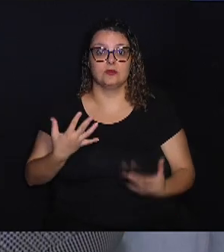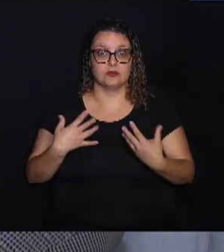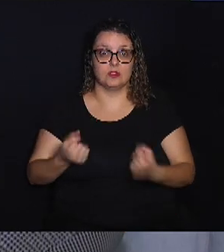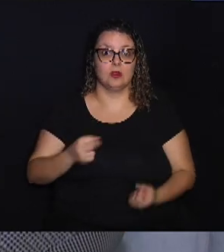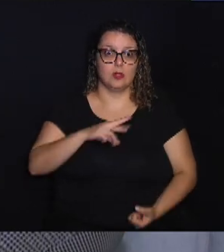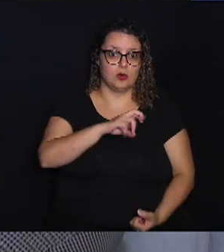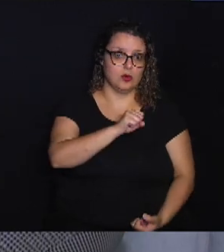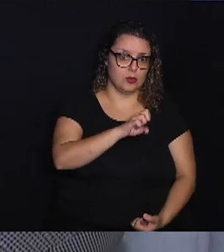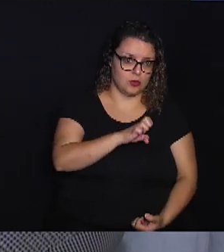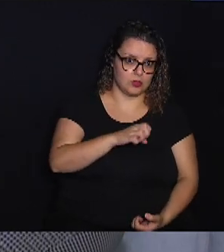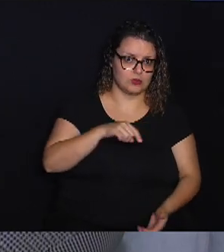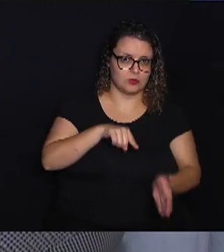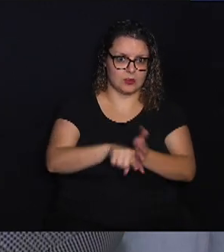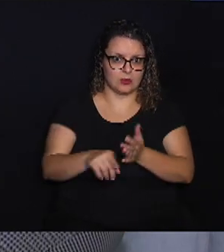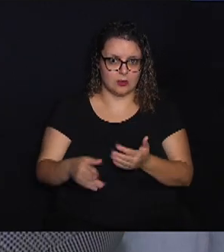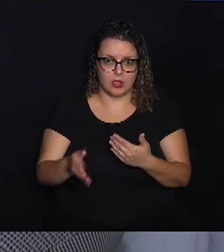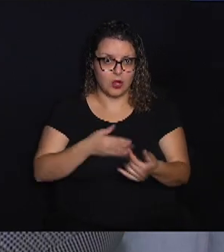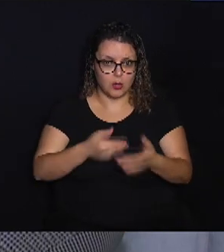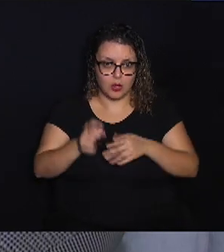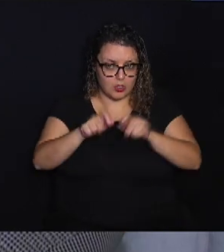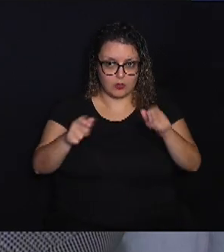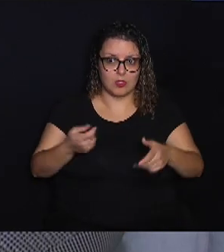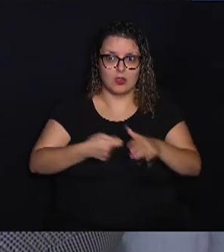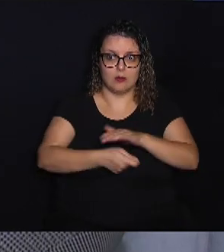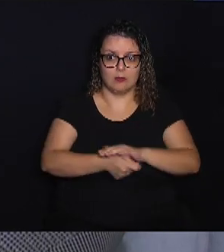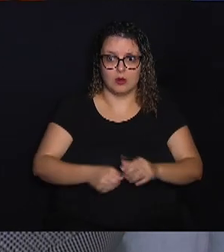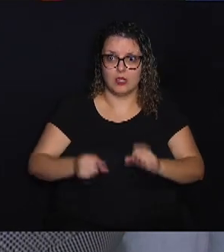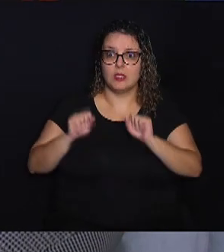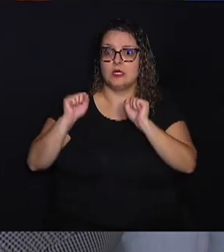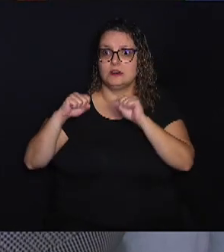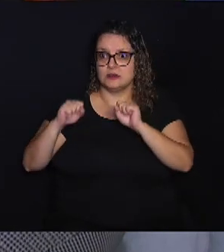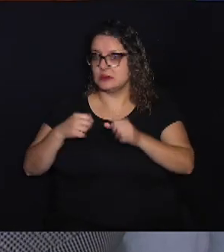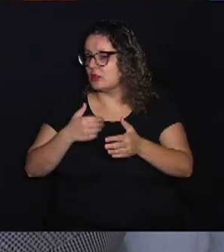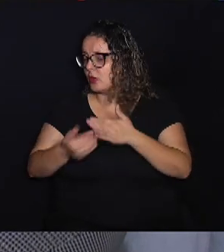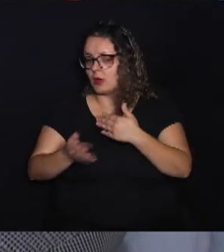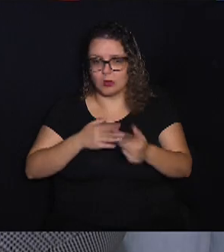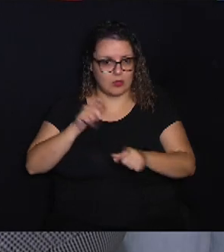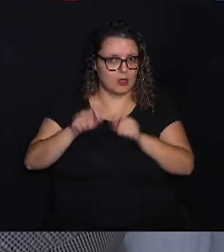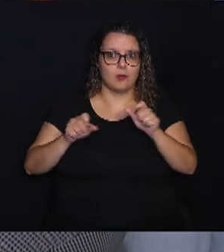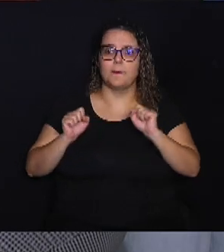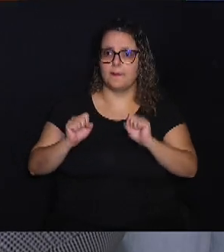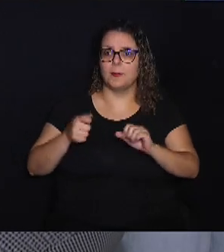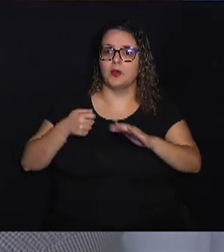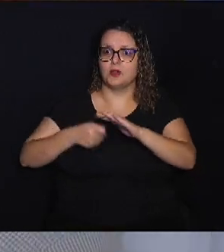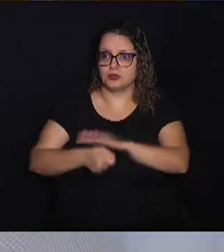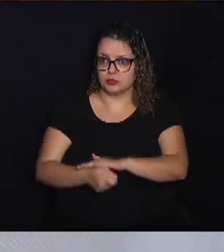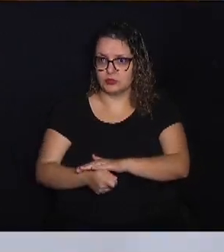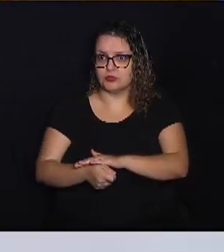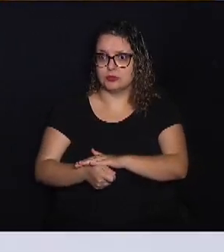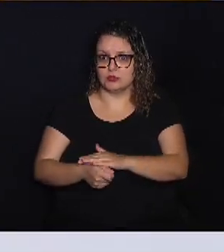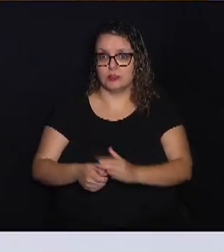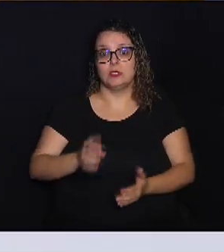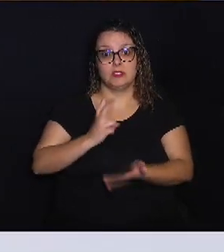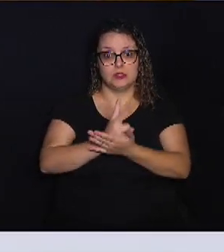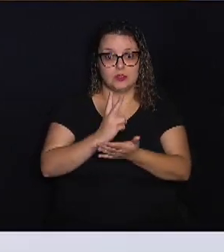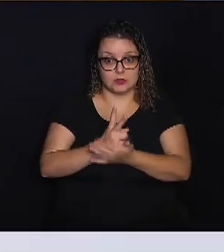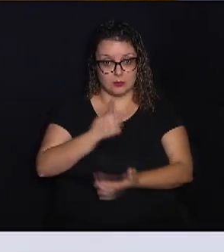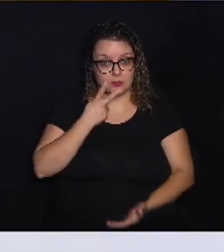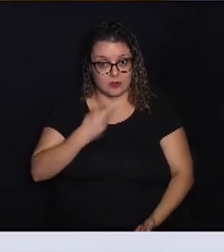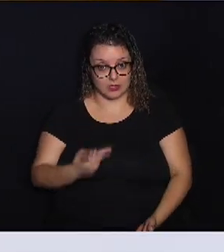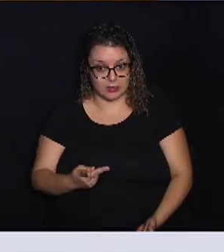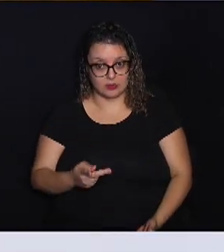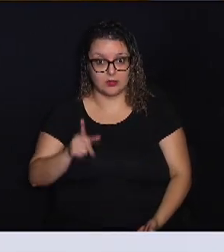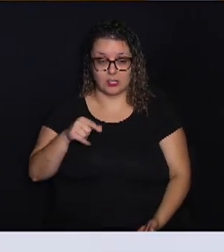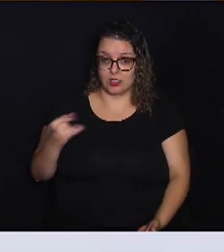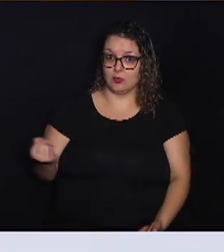Rosa, uma pergunta que não quer calar, qualquer pessoa pode investir, então? Sim, qualquer pessoa pode investir, né? E eu sempre friso que é